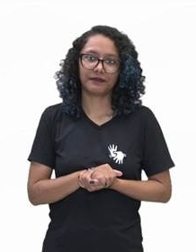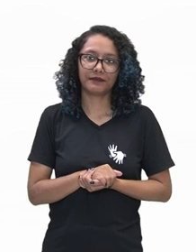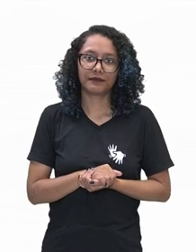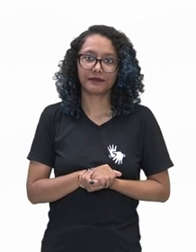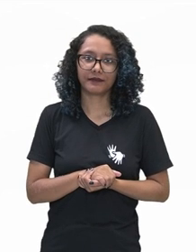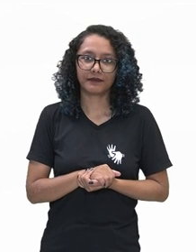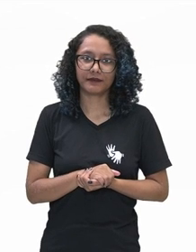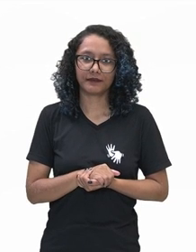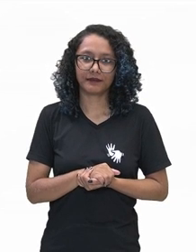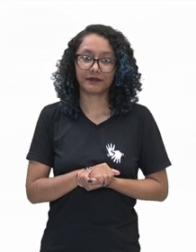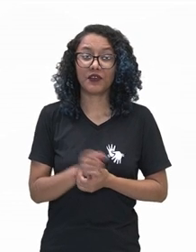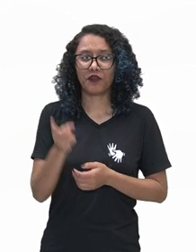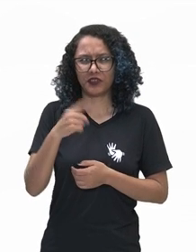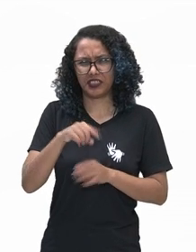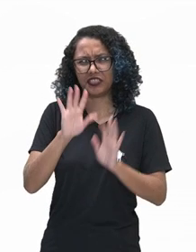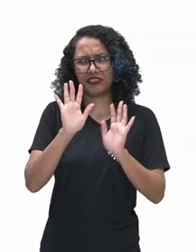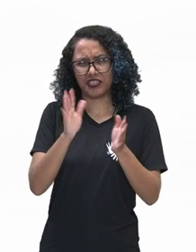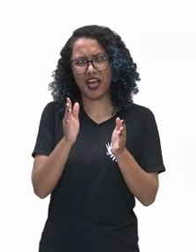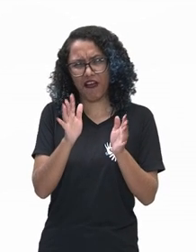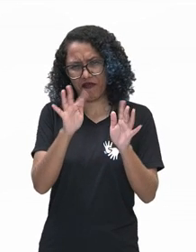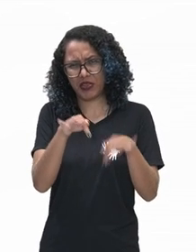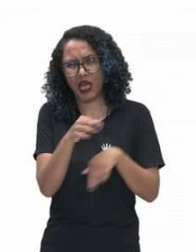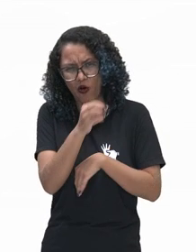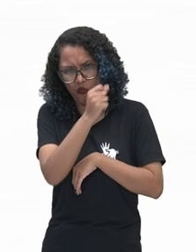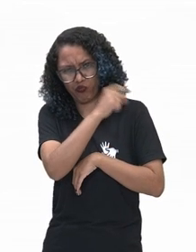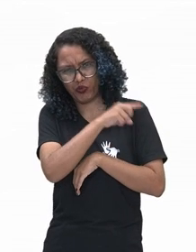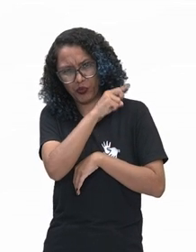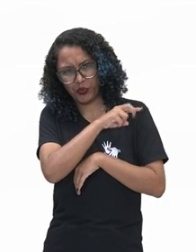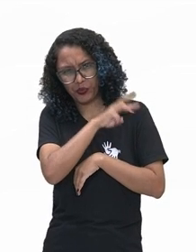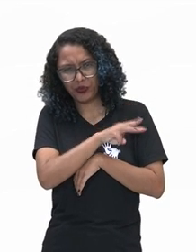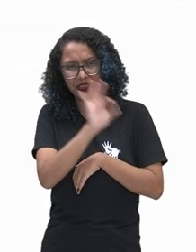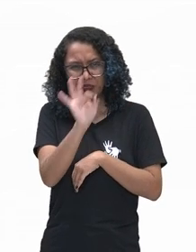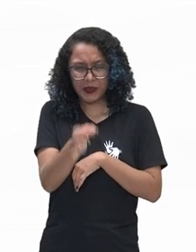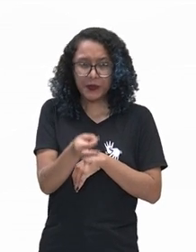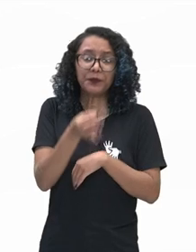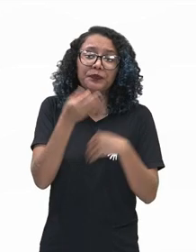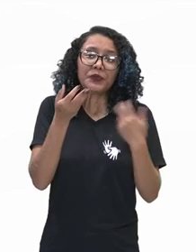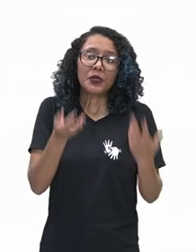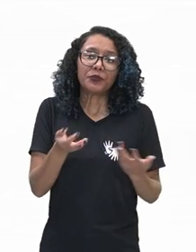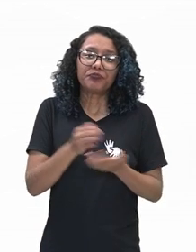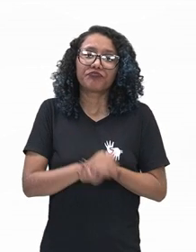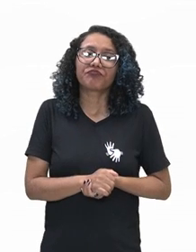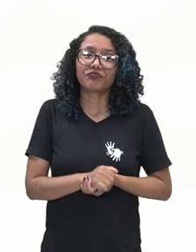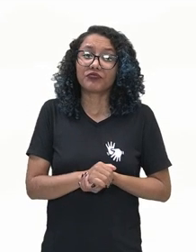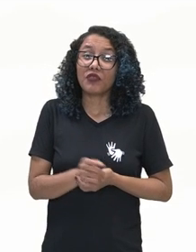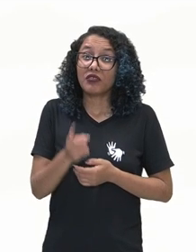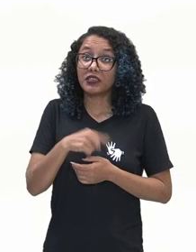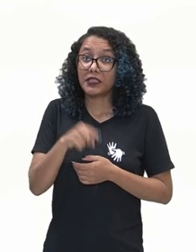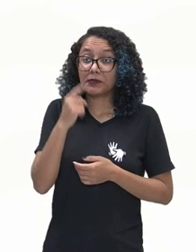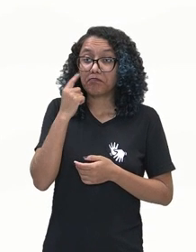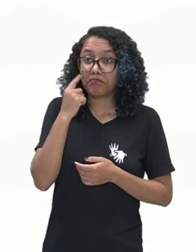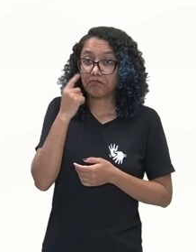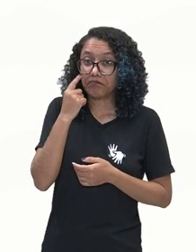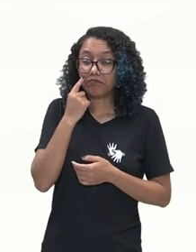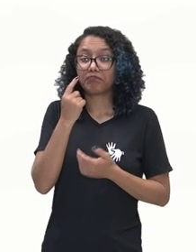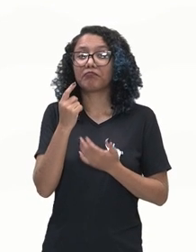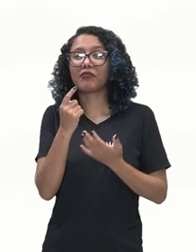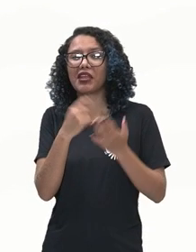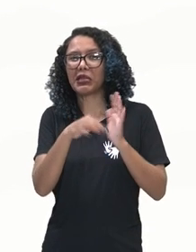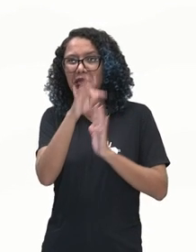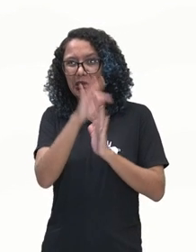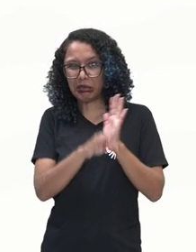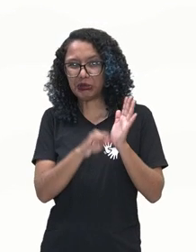que estão aí já no ensino médio, finalizando, vocês vão se deparar com vários textos na língua inglesa,